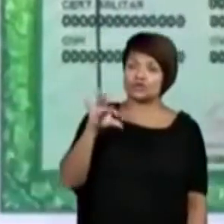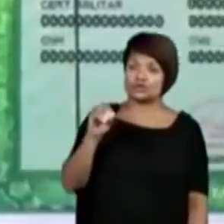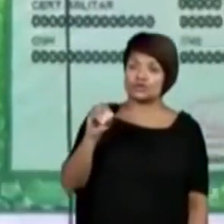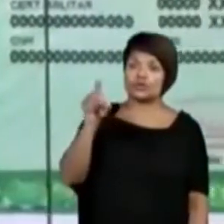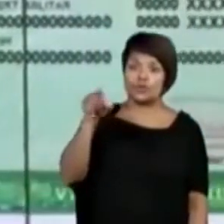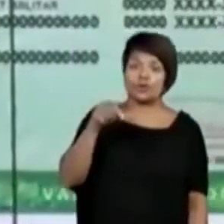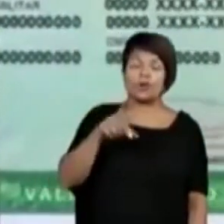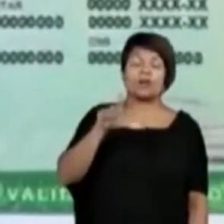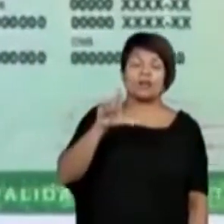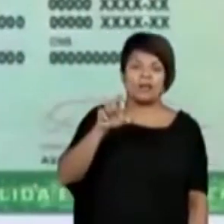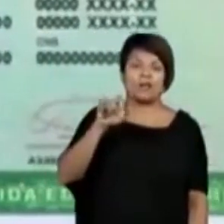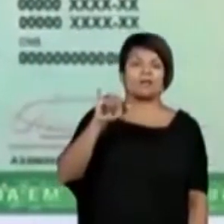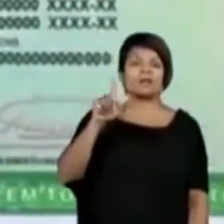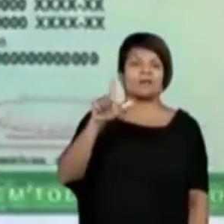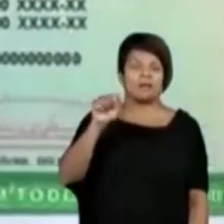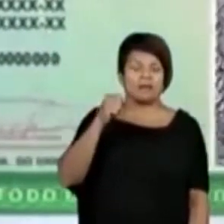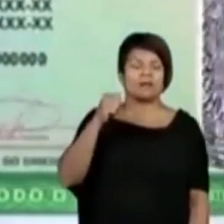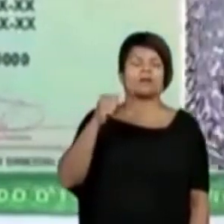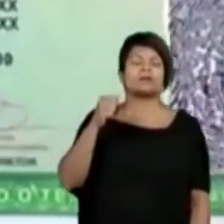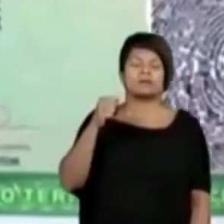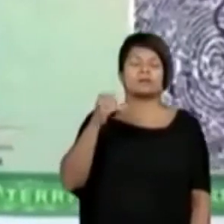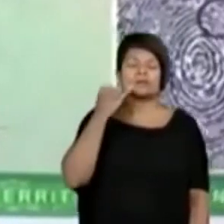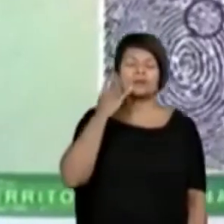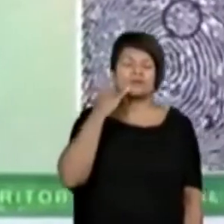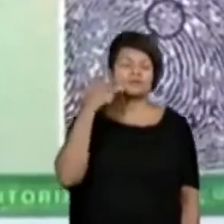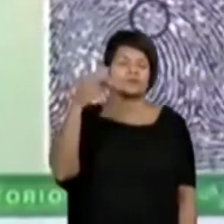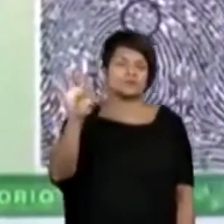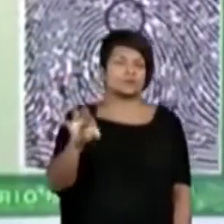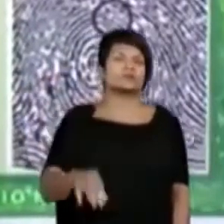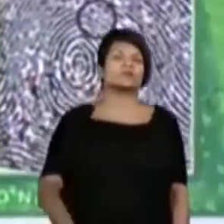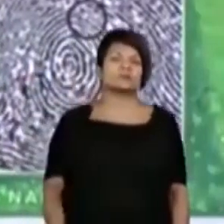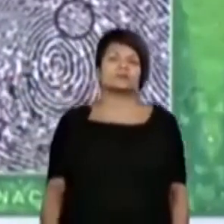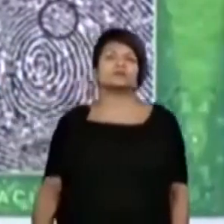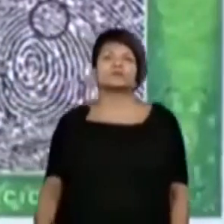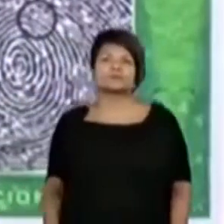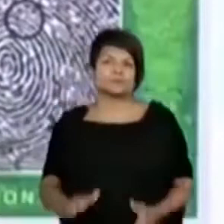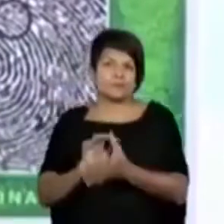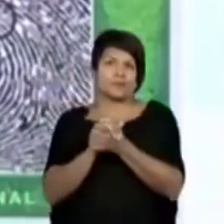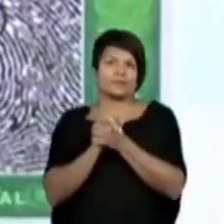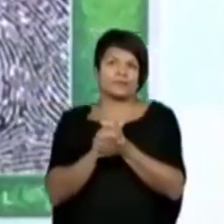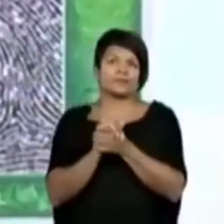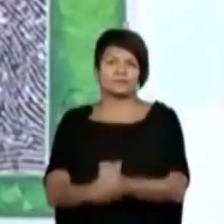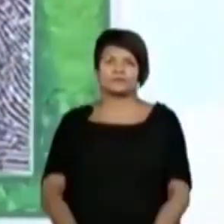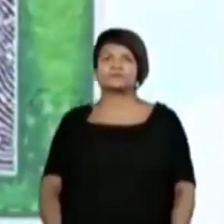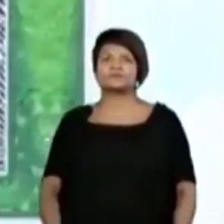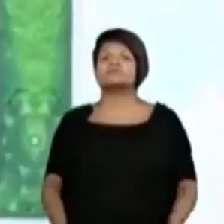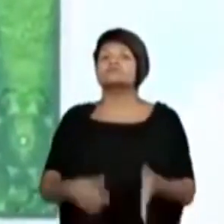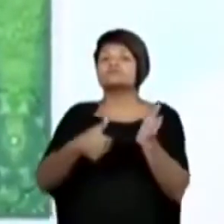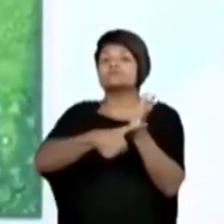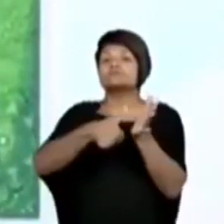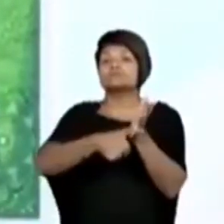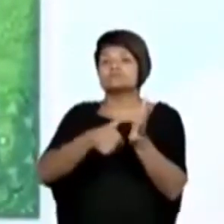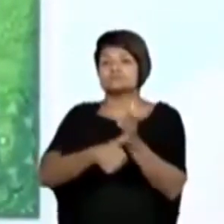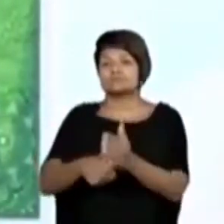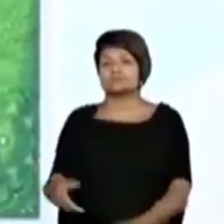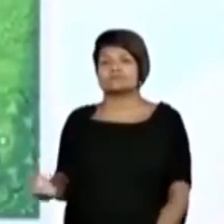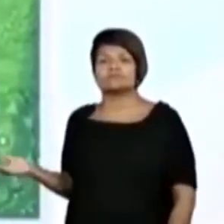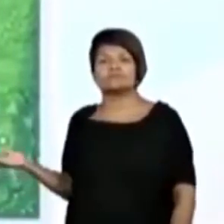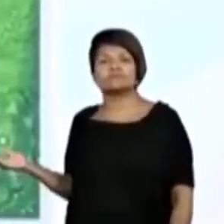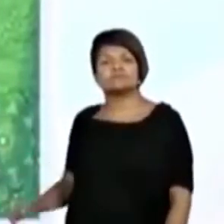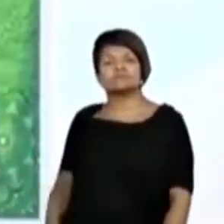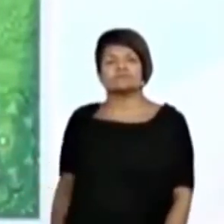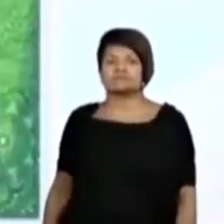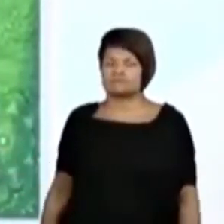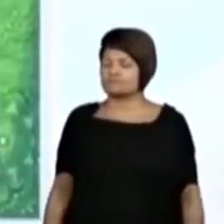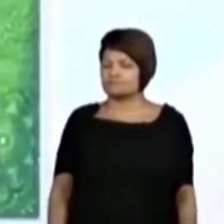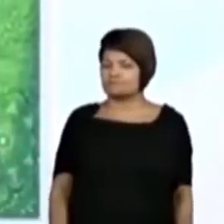professora Neila. As crianças estão acertando muito. Parabéns. E essa imagem que está aparecendo